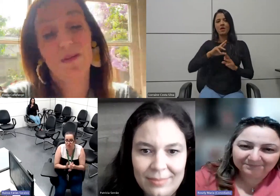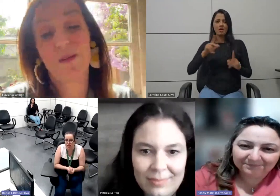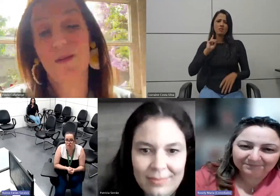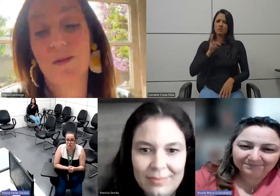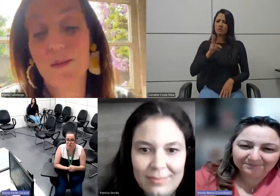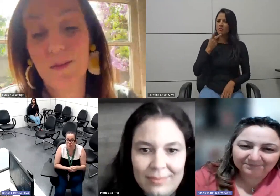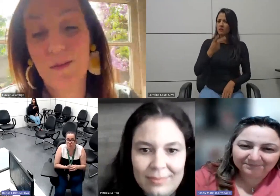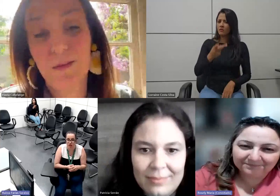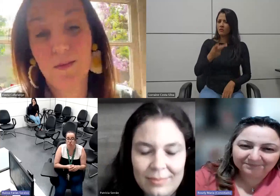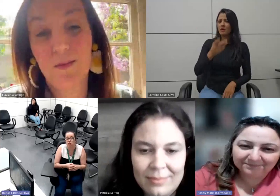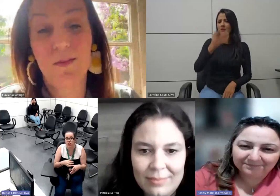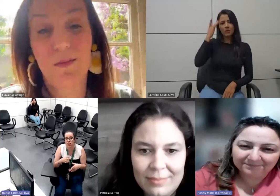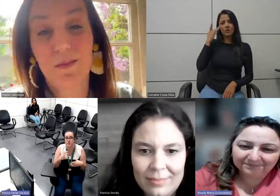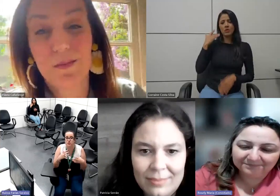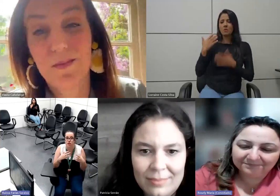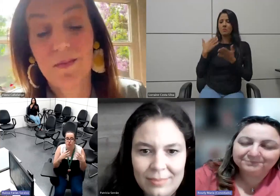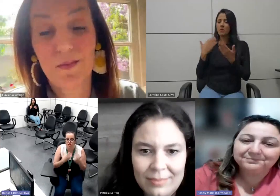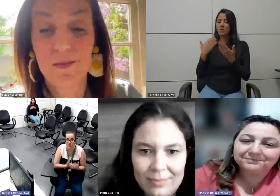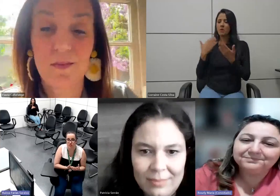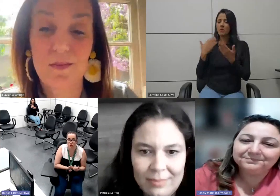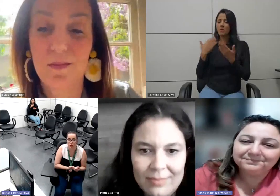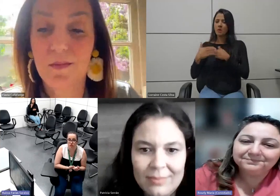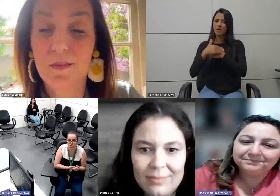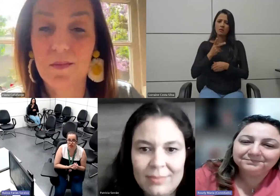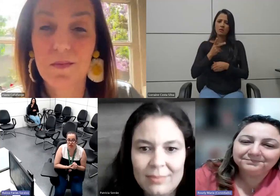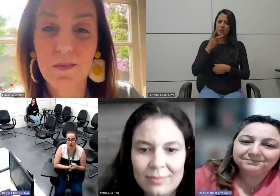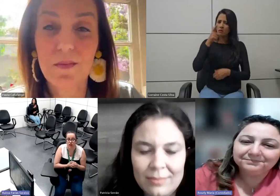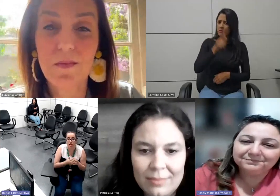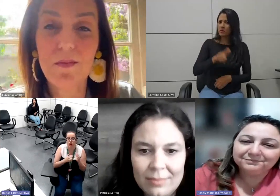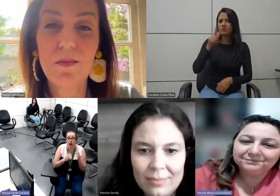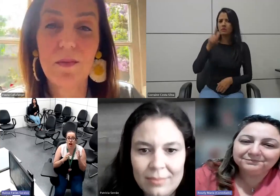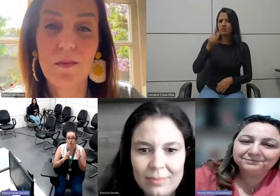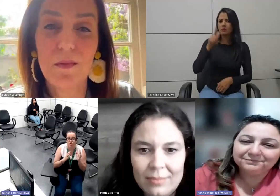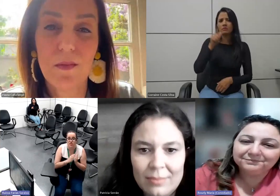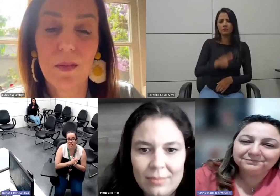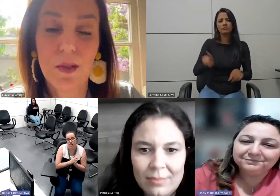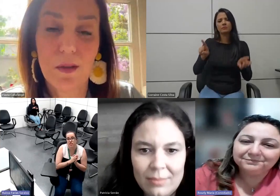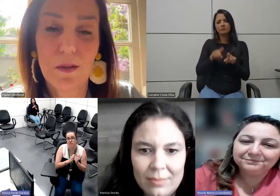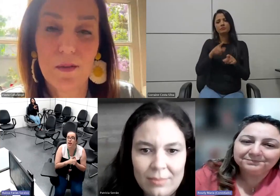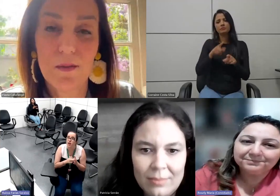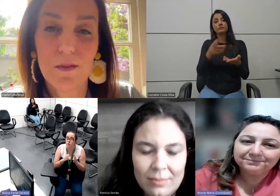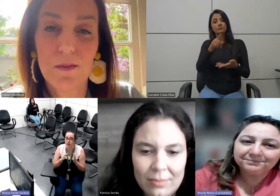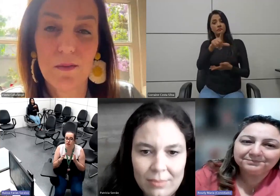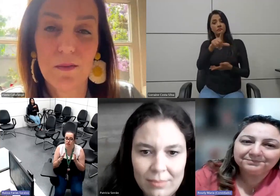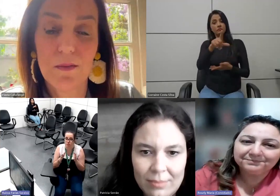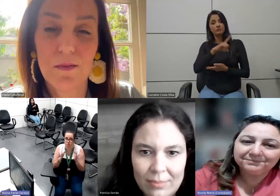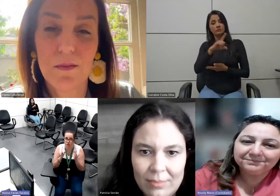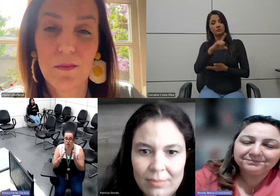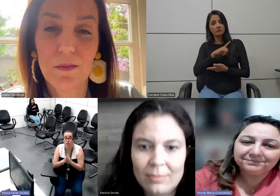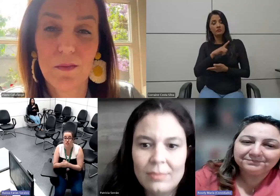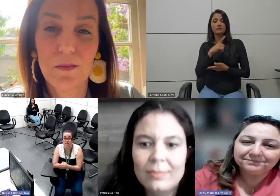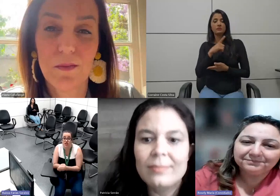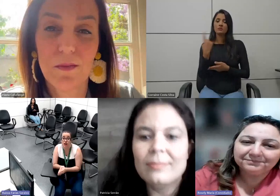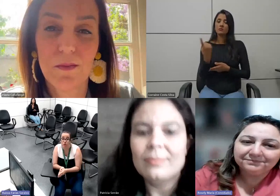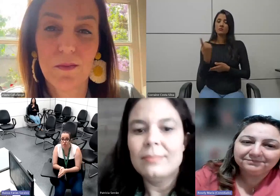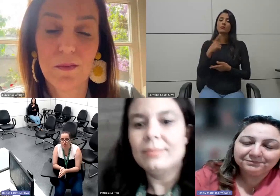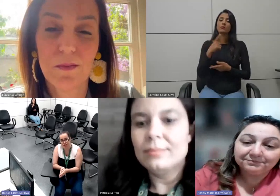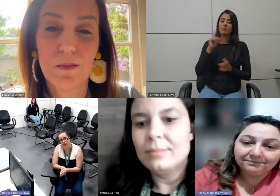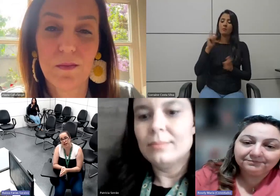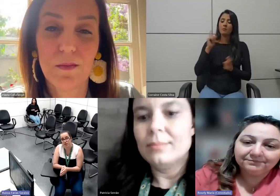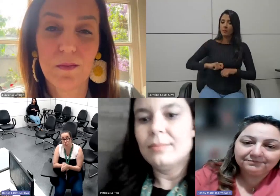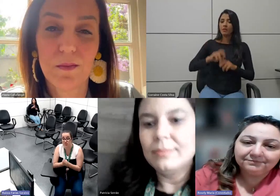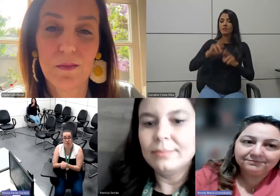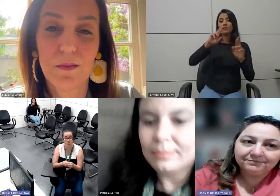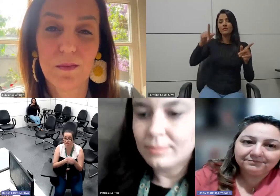sempre falo isso para as pessoas com quem eu converso e eu faço questão de repetir aqui você tem uma uma condição